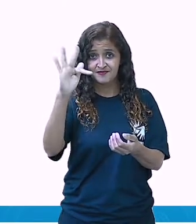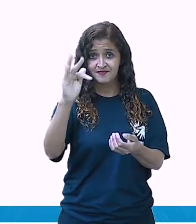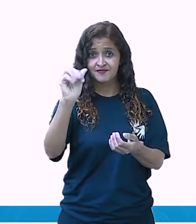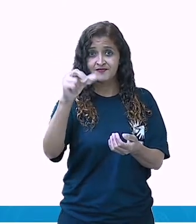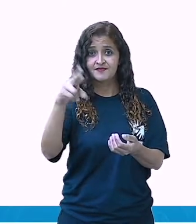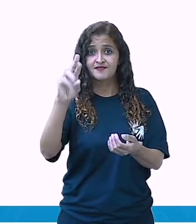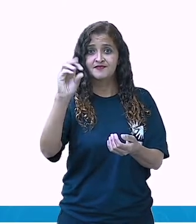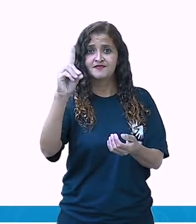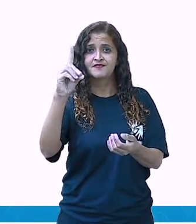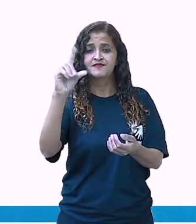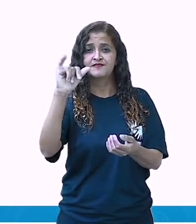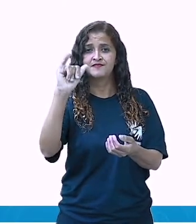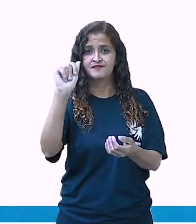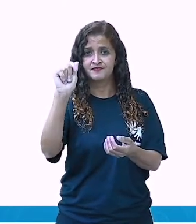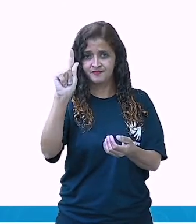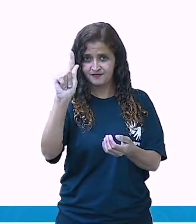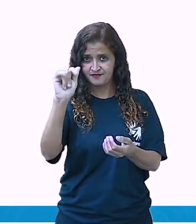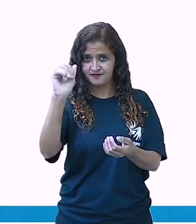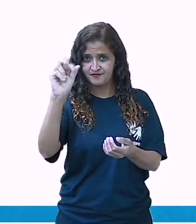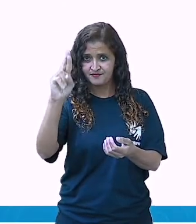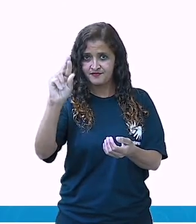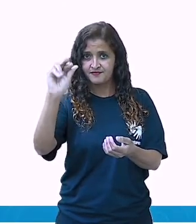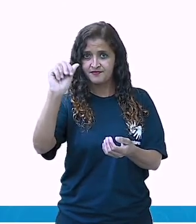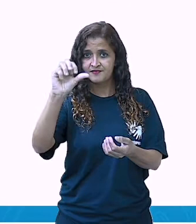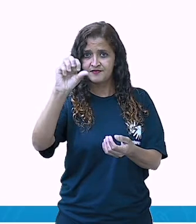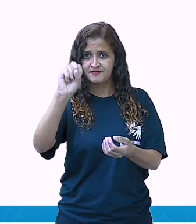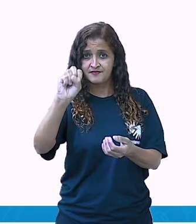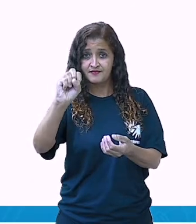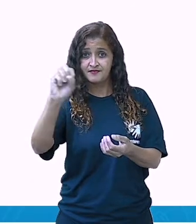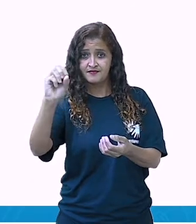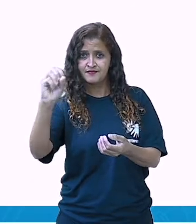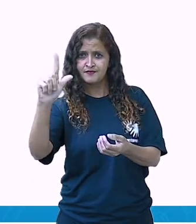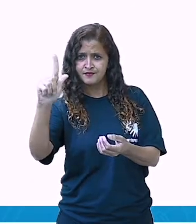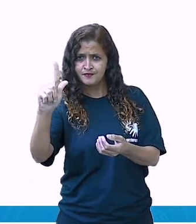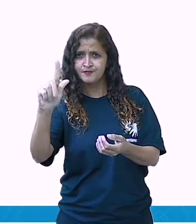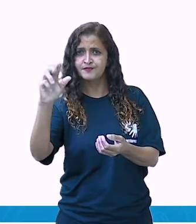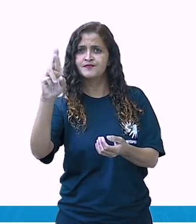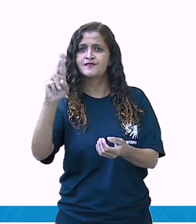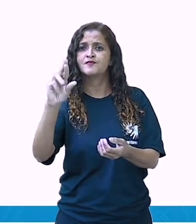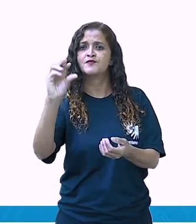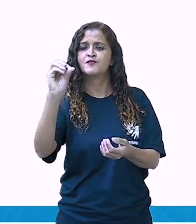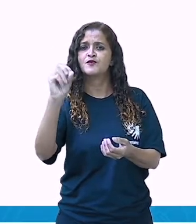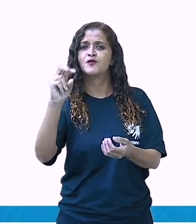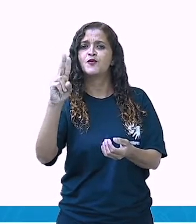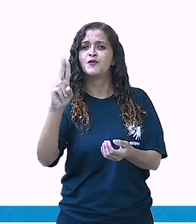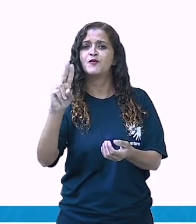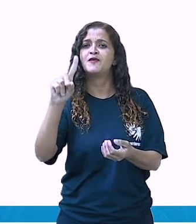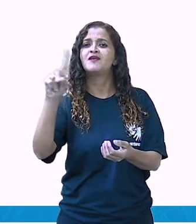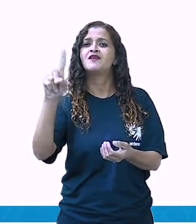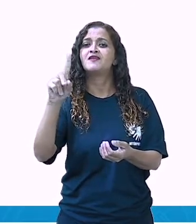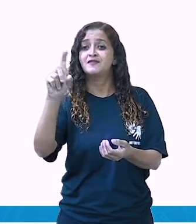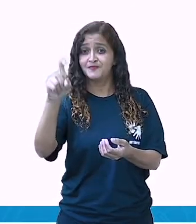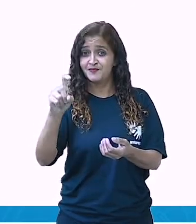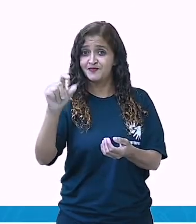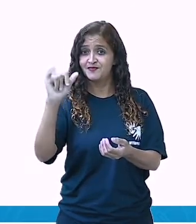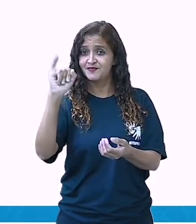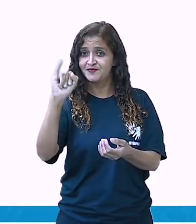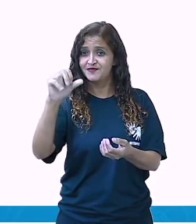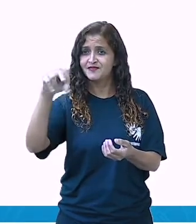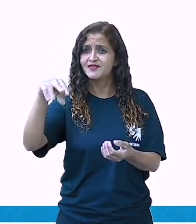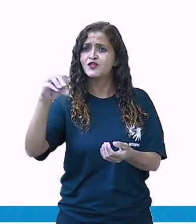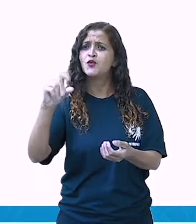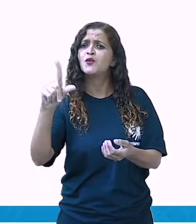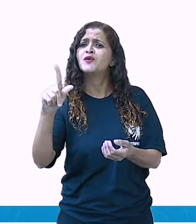Farol, girassol, roxinol. Você sabe o que é o roxinol? É um passarinho. É um dos cantos